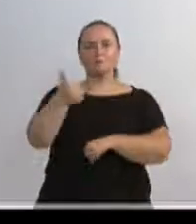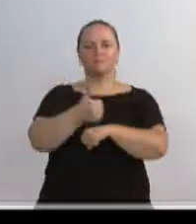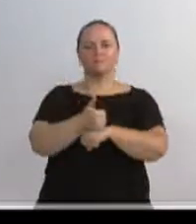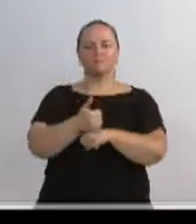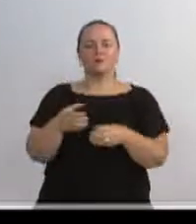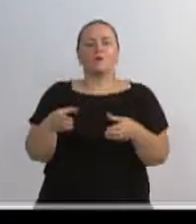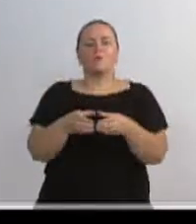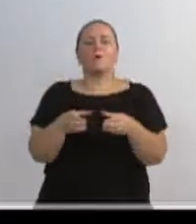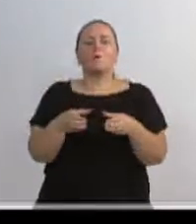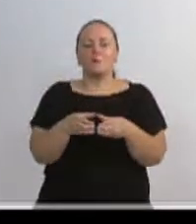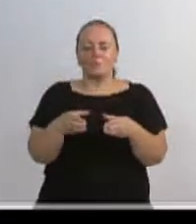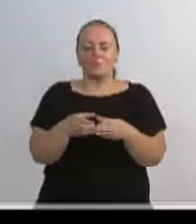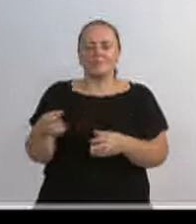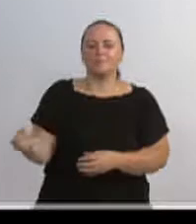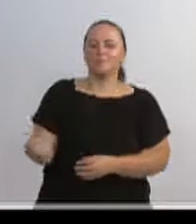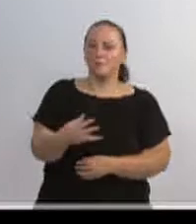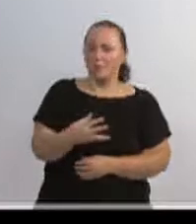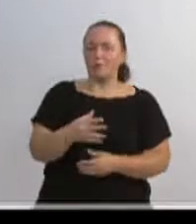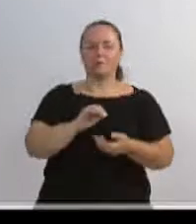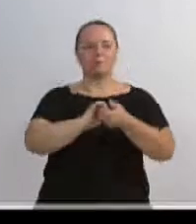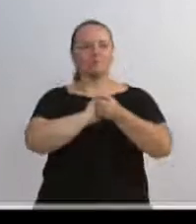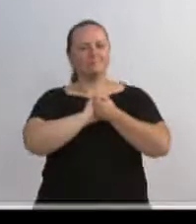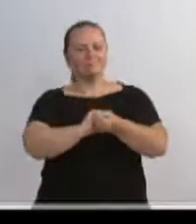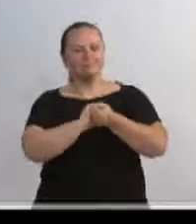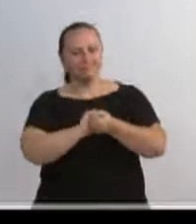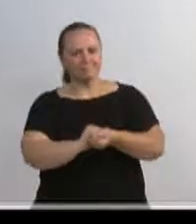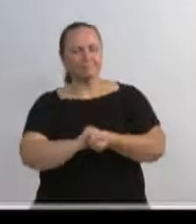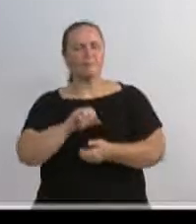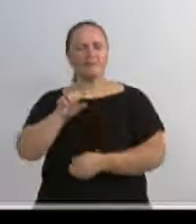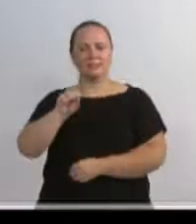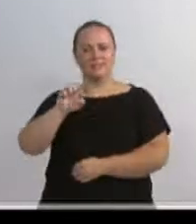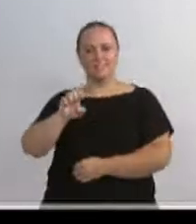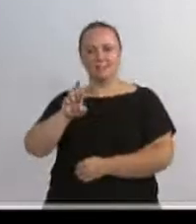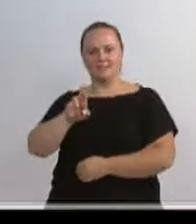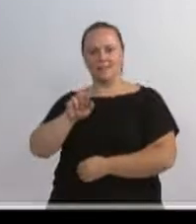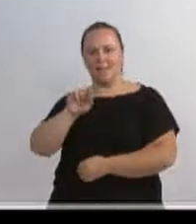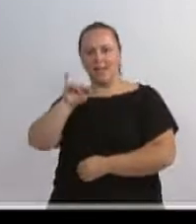Aeroclube. Quero cumprimentar aqui o presidente reeleito Sérgio Probsti